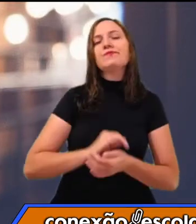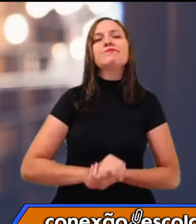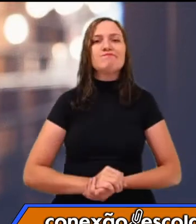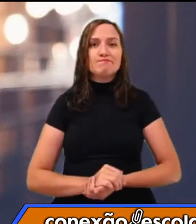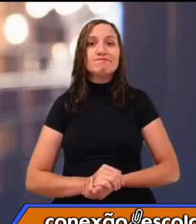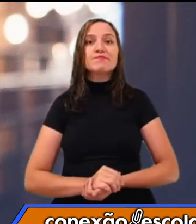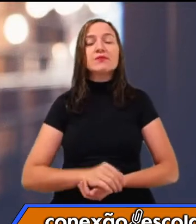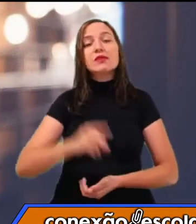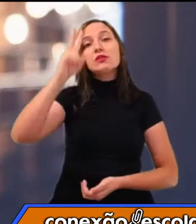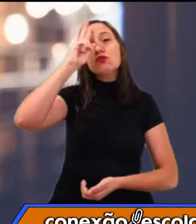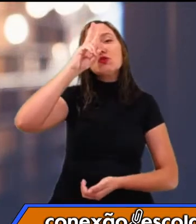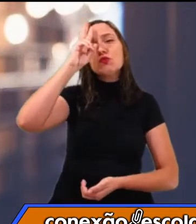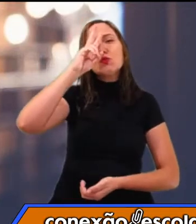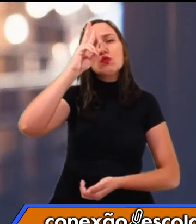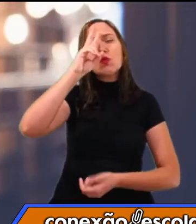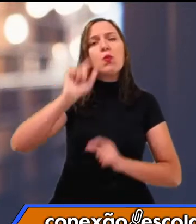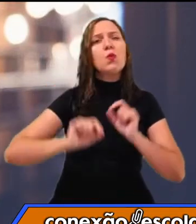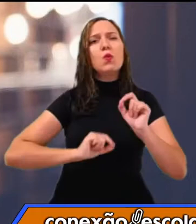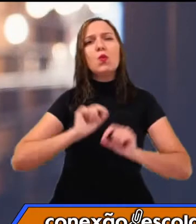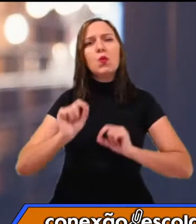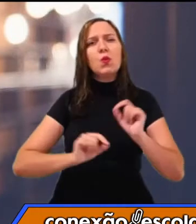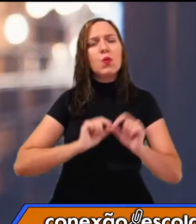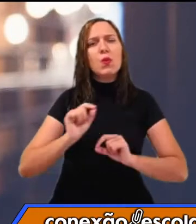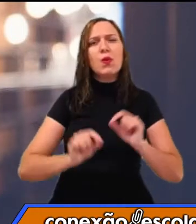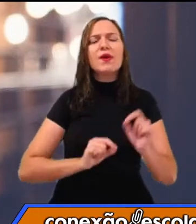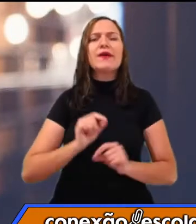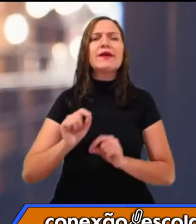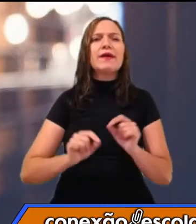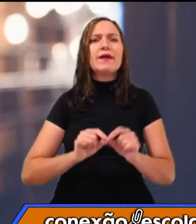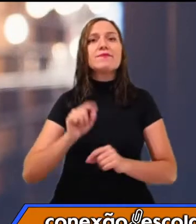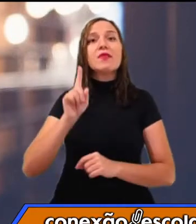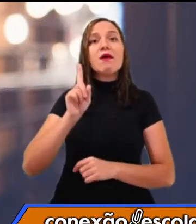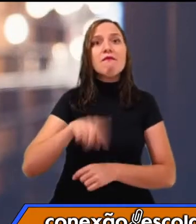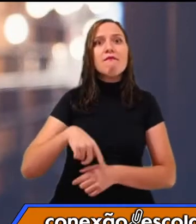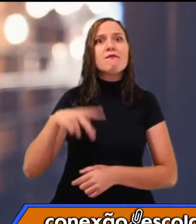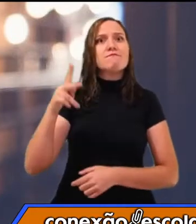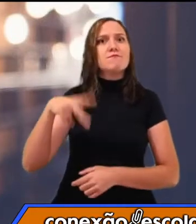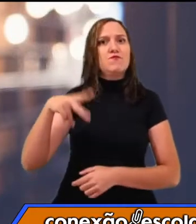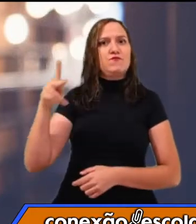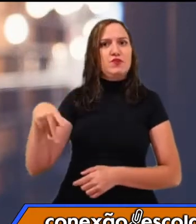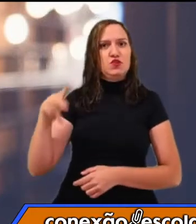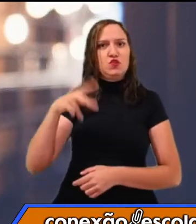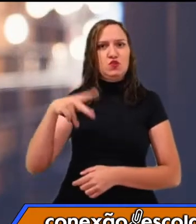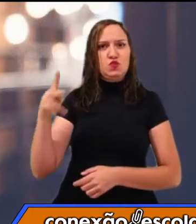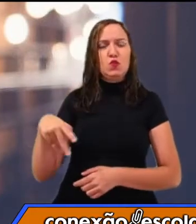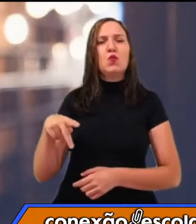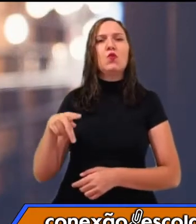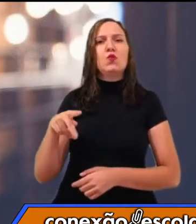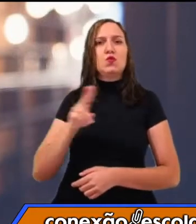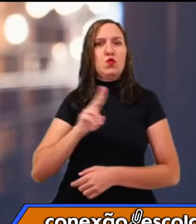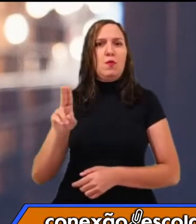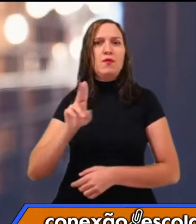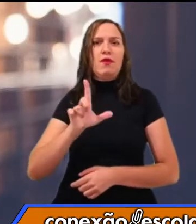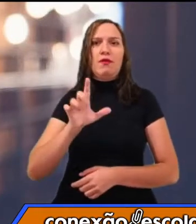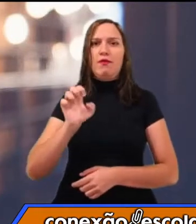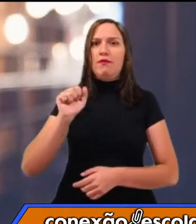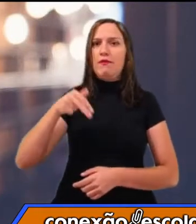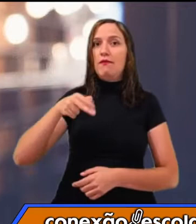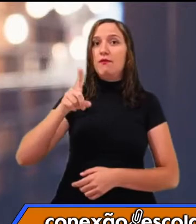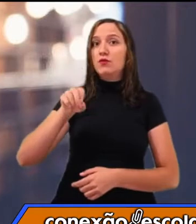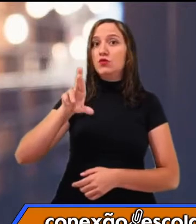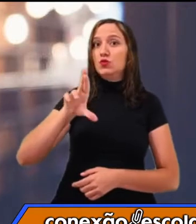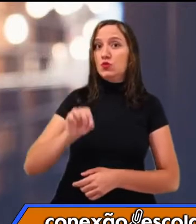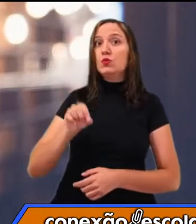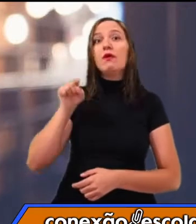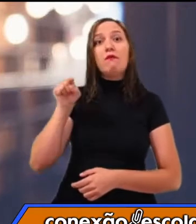Uma historinha que foi contada pelo professor e historiador Leandro Karnal, né? Ele